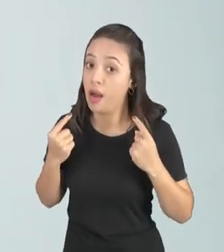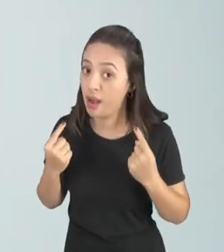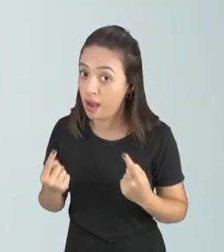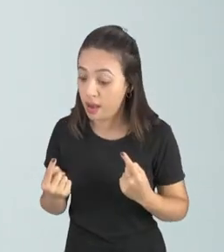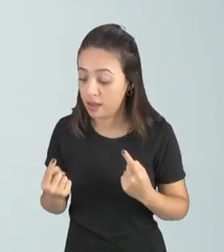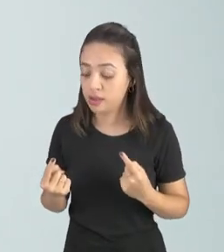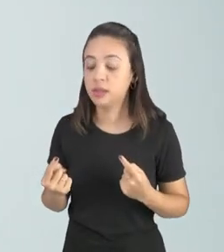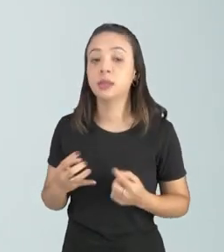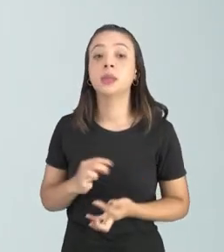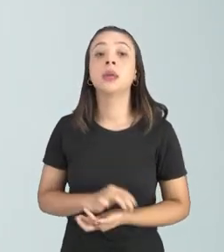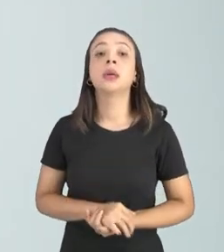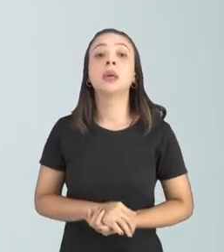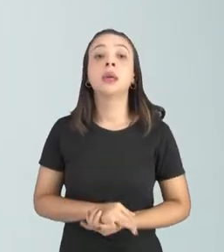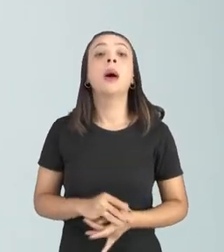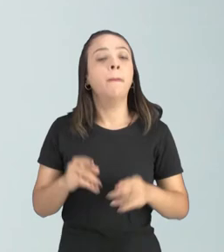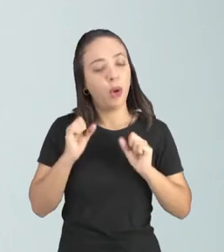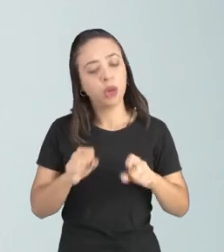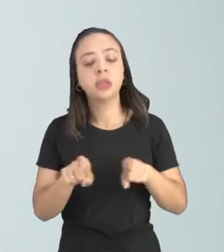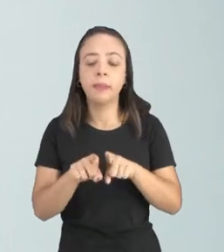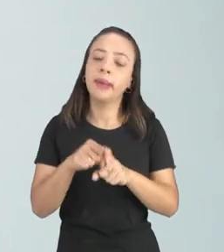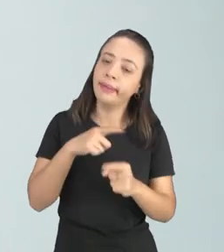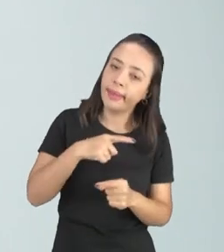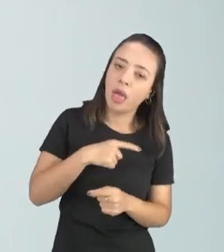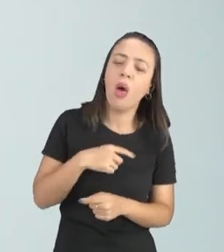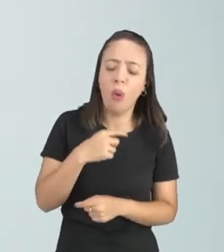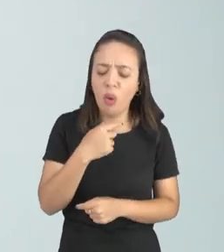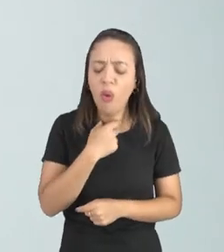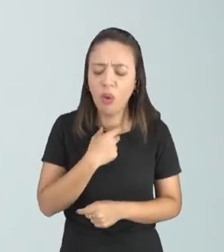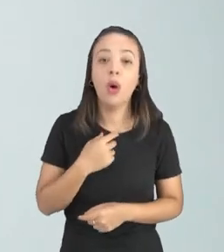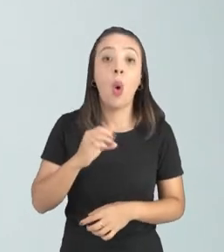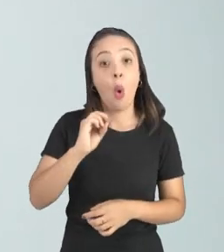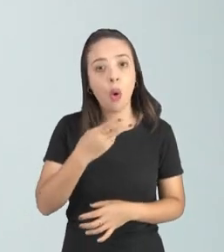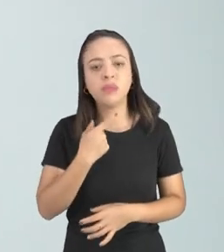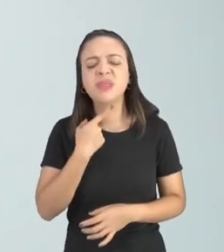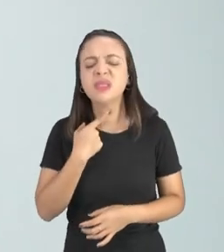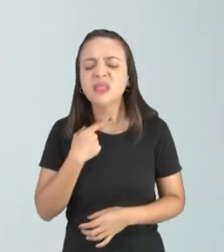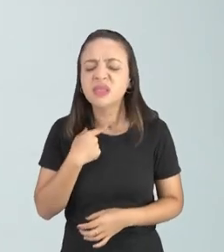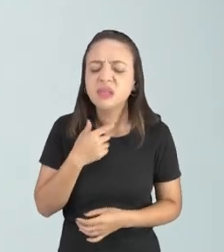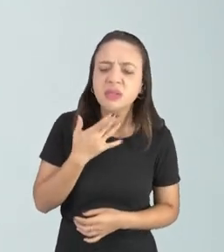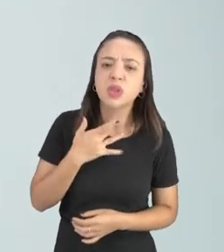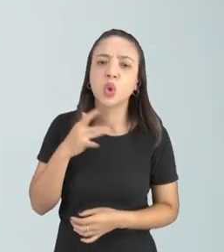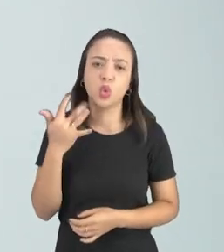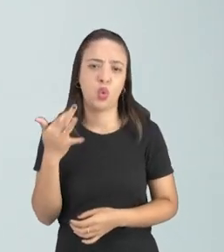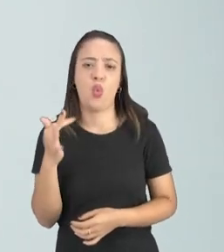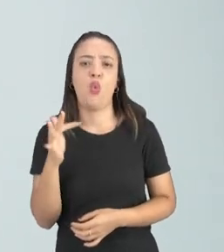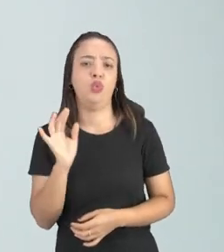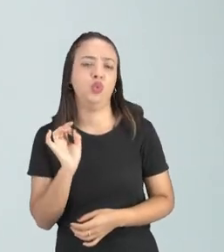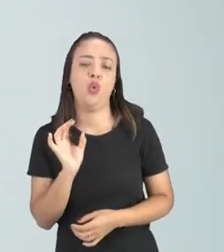pode mais ou menos apresentar é uma tossezinha uma irritação na garganta mas somente isso tá